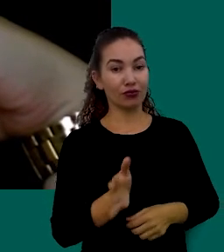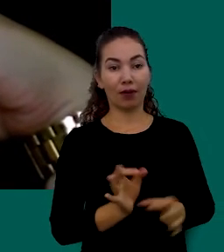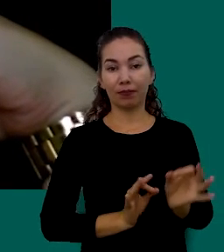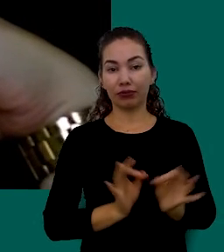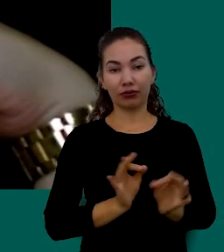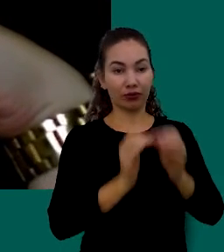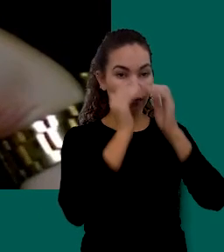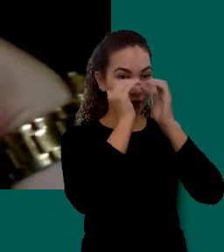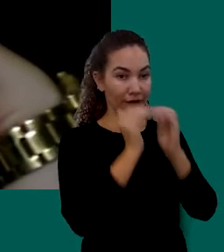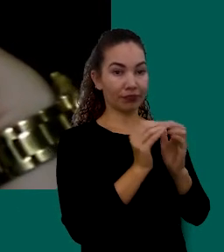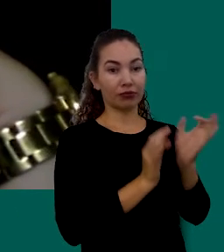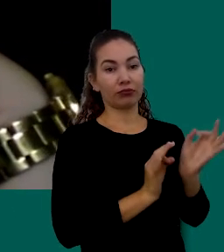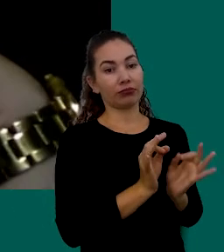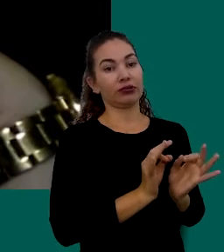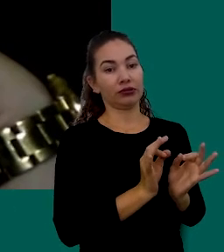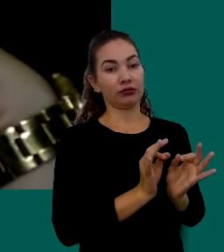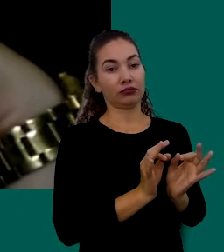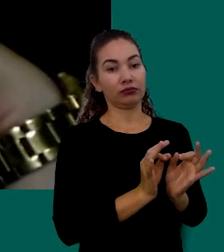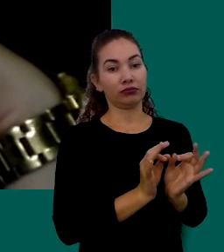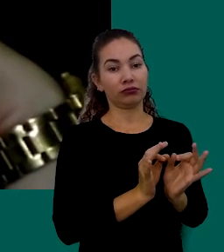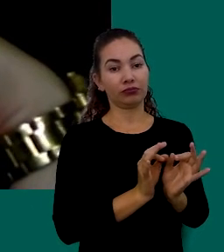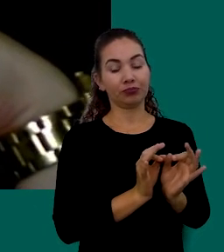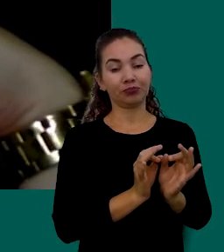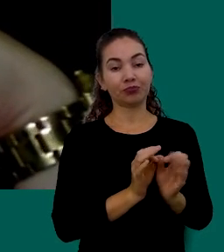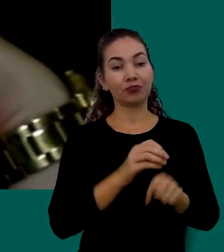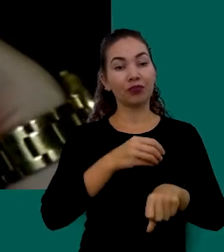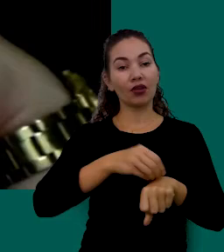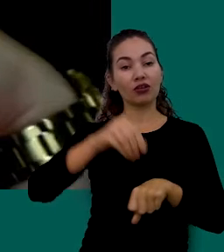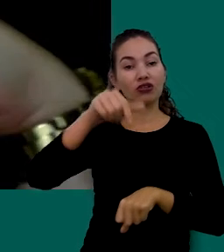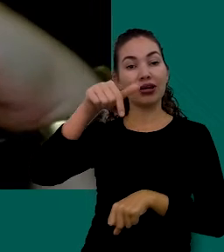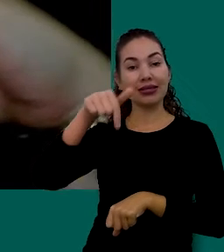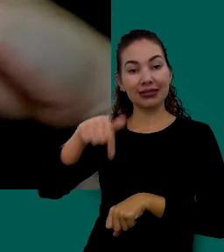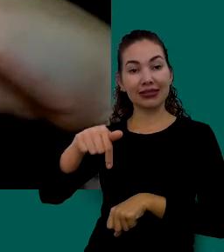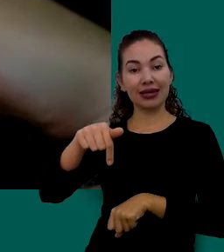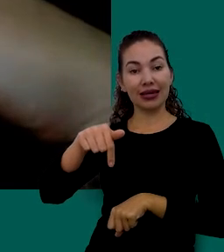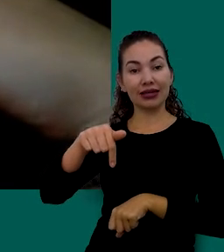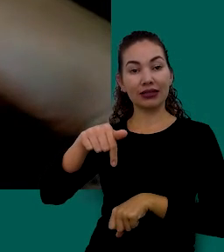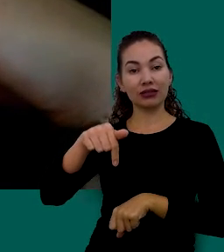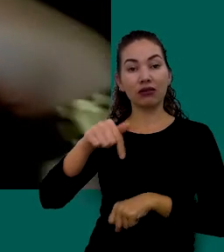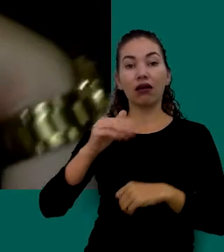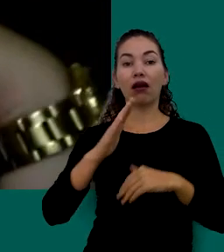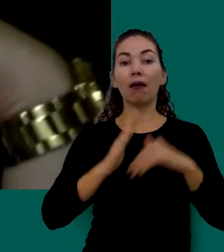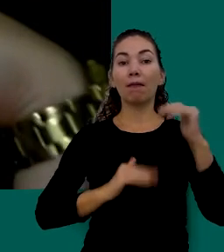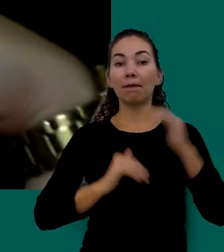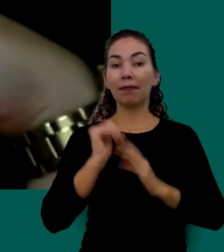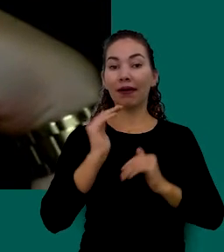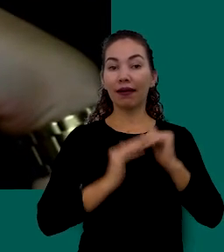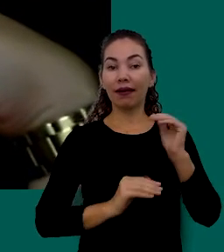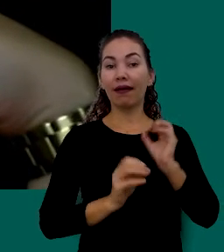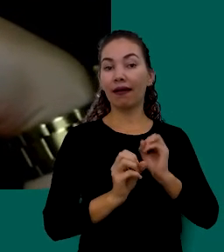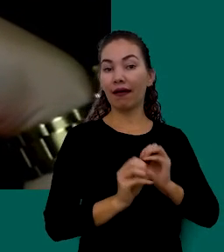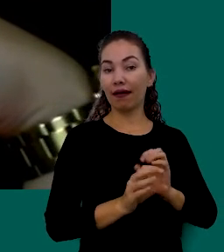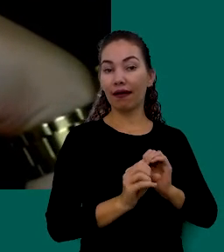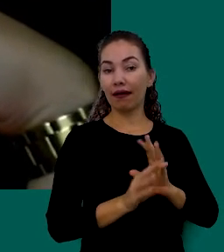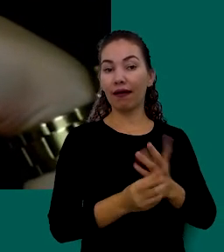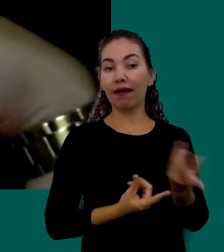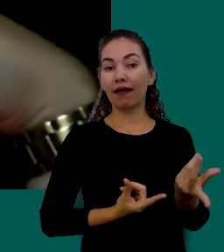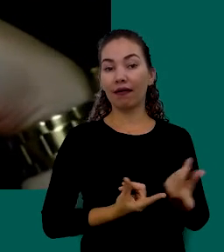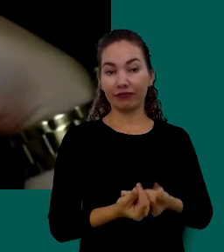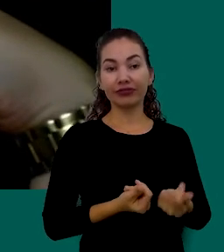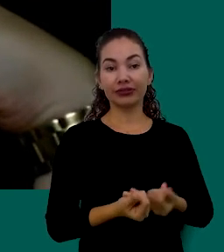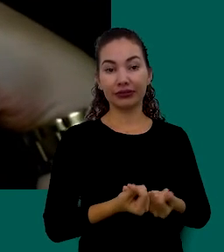Dica Número Sete Pratique A Educação Financeira